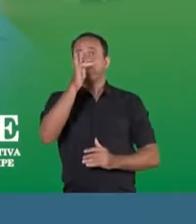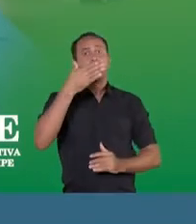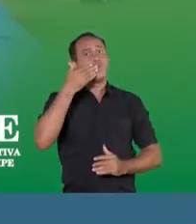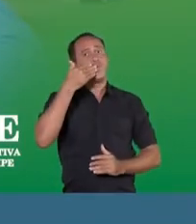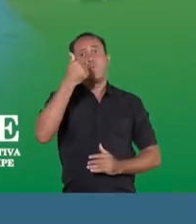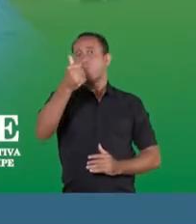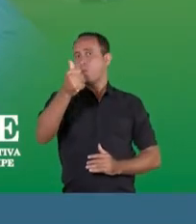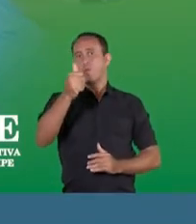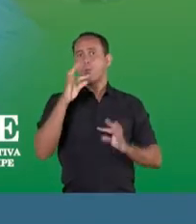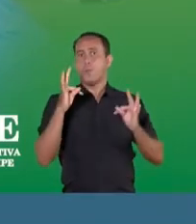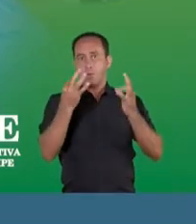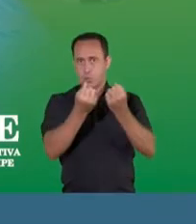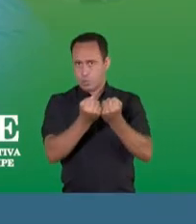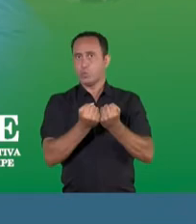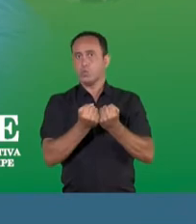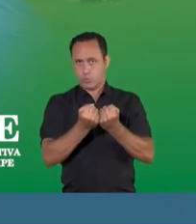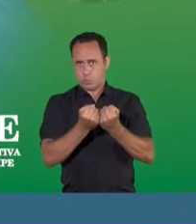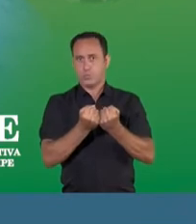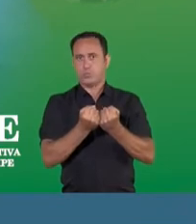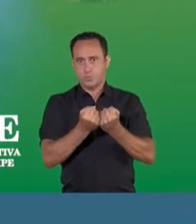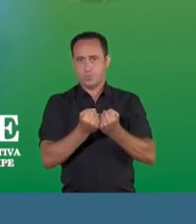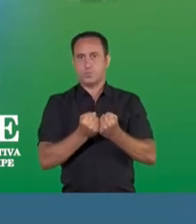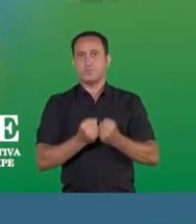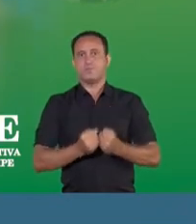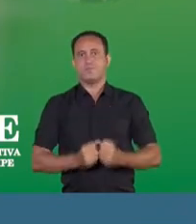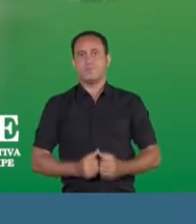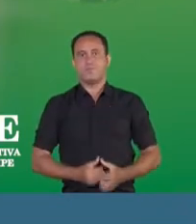um futuro cada vez melhor para todos.